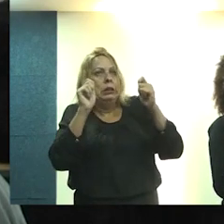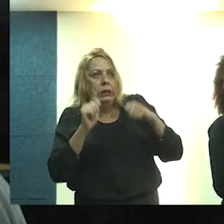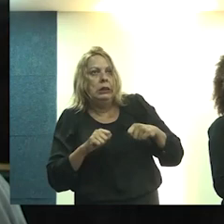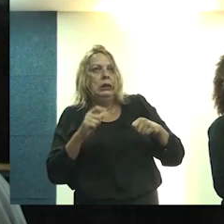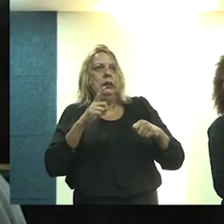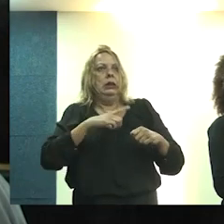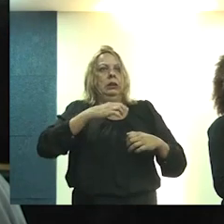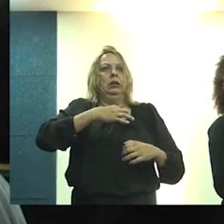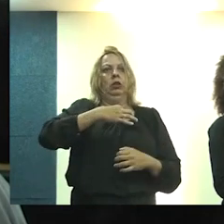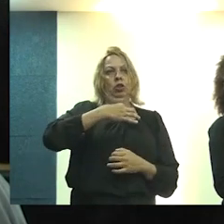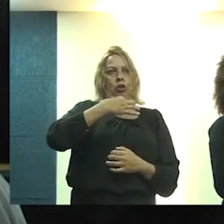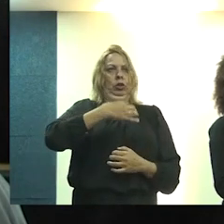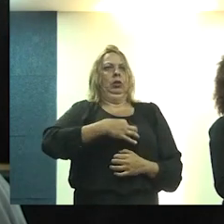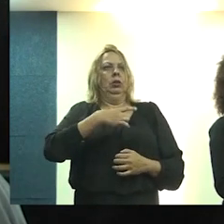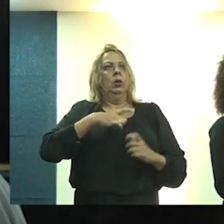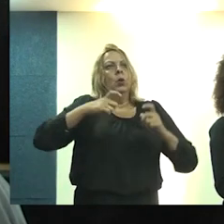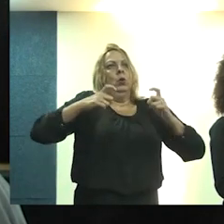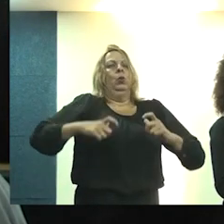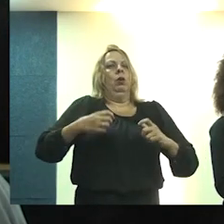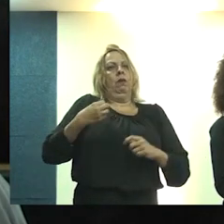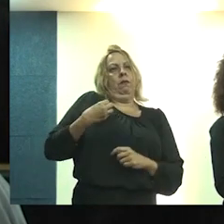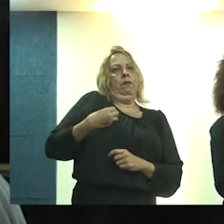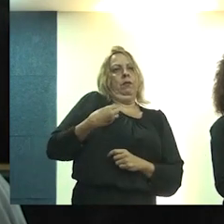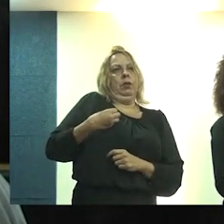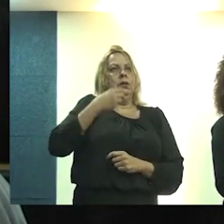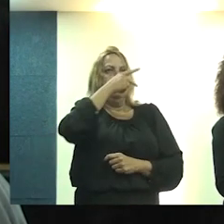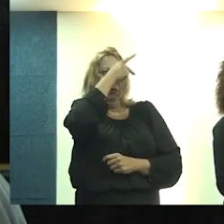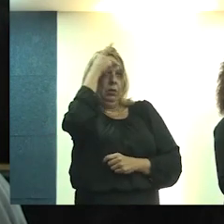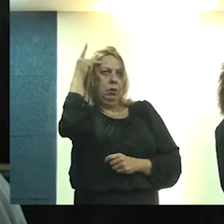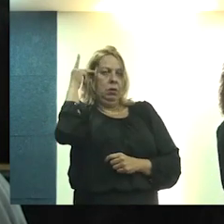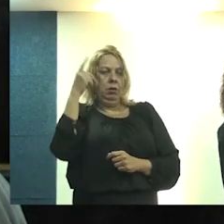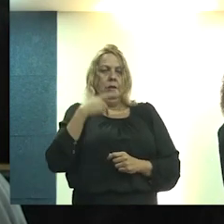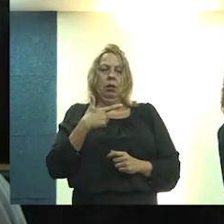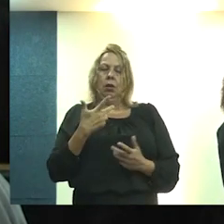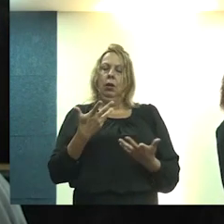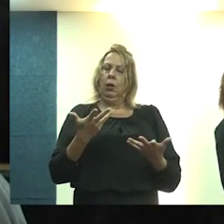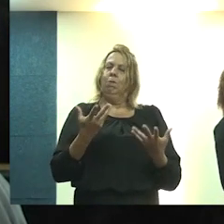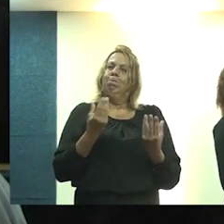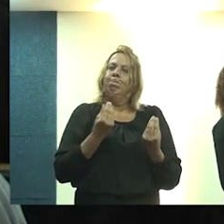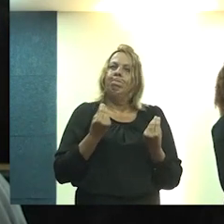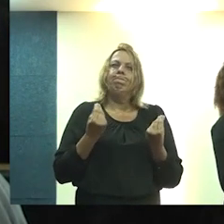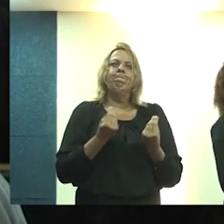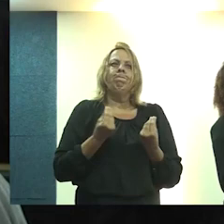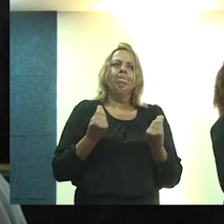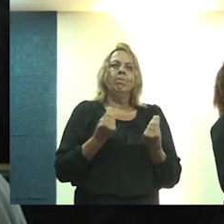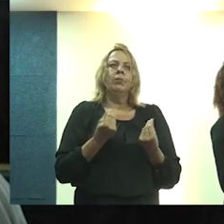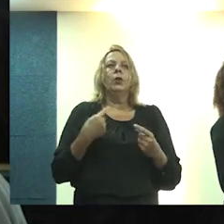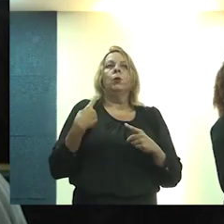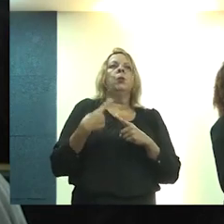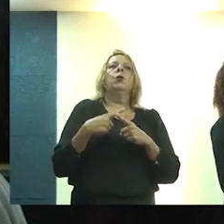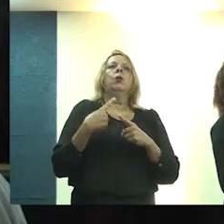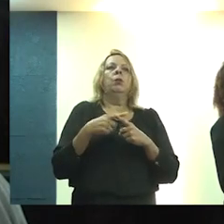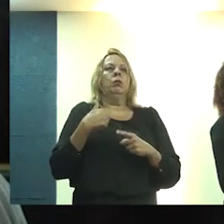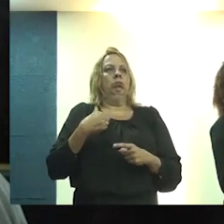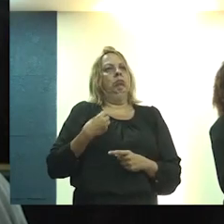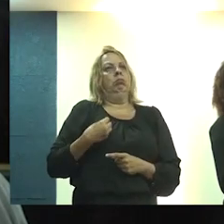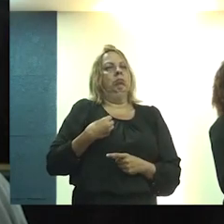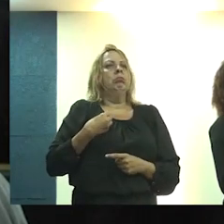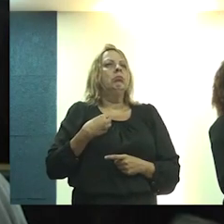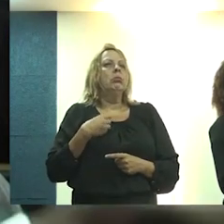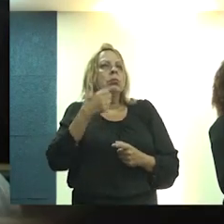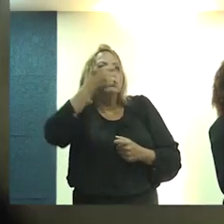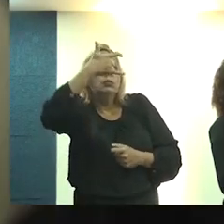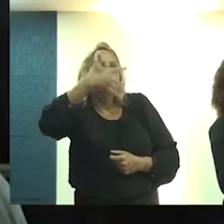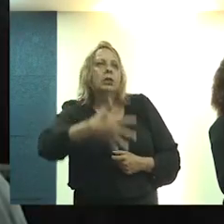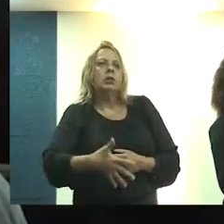a dignidade do lugar de vida. Eu fiquei super tocada, porque aí vem o meu depoimento, que é